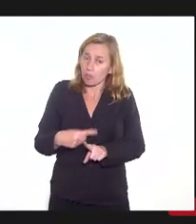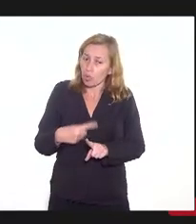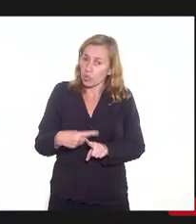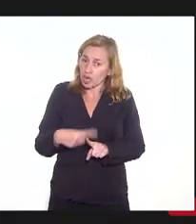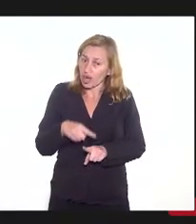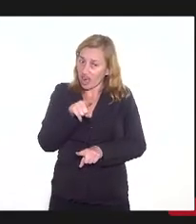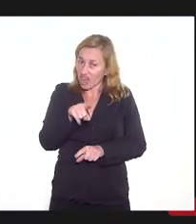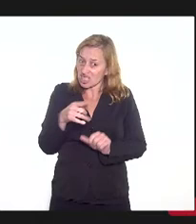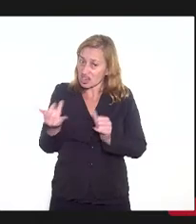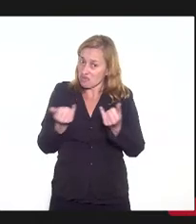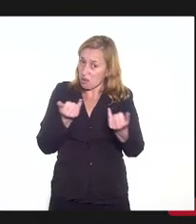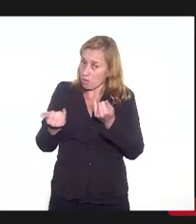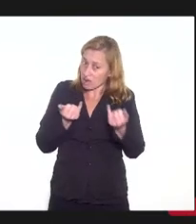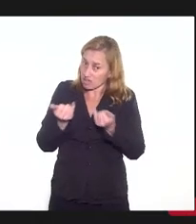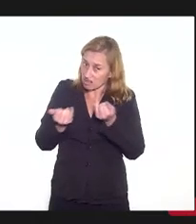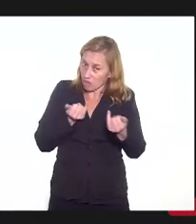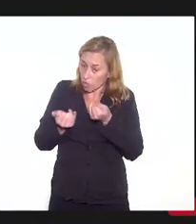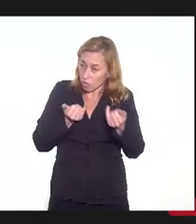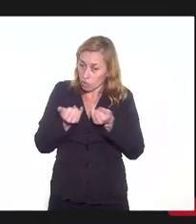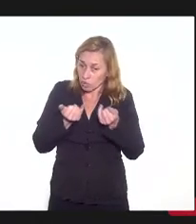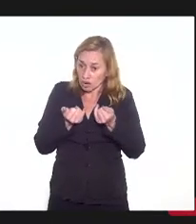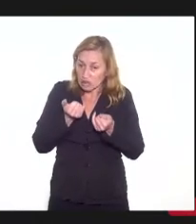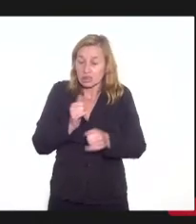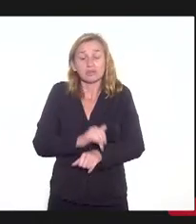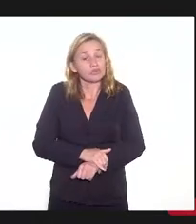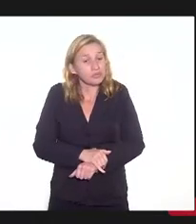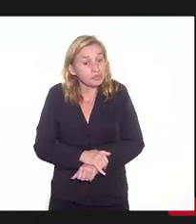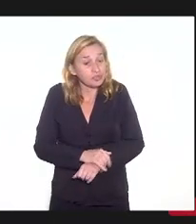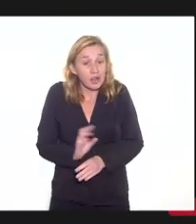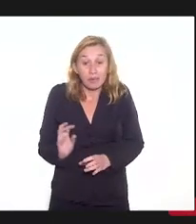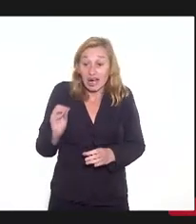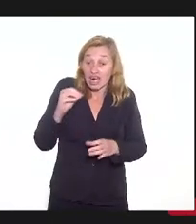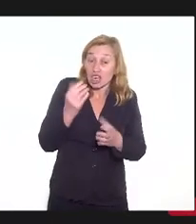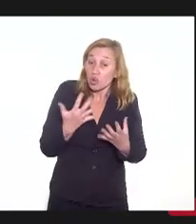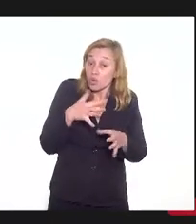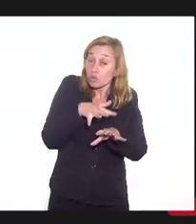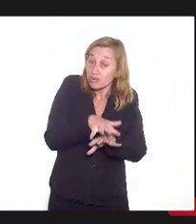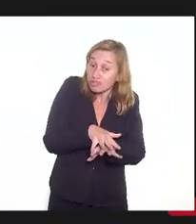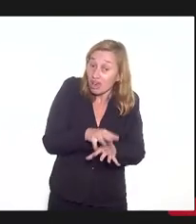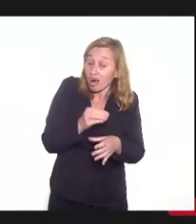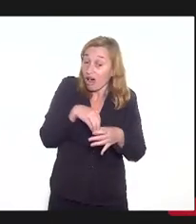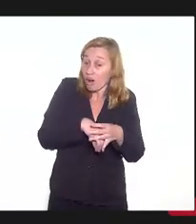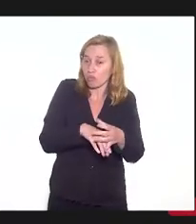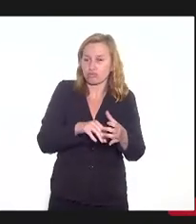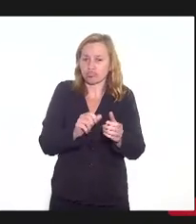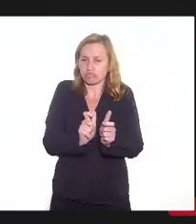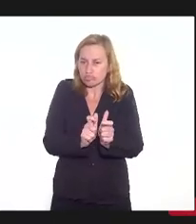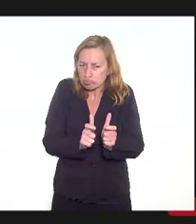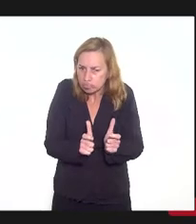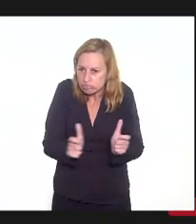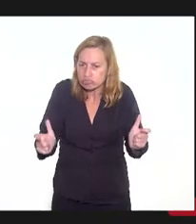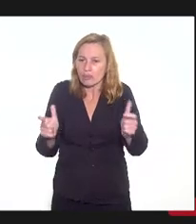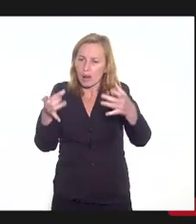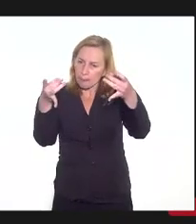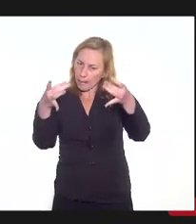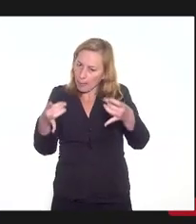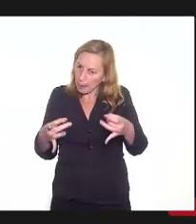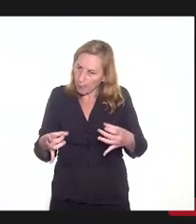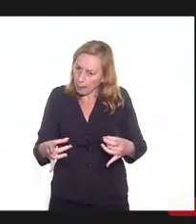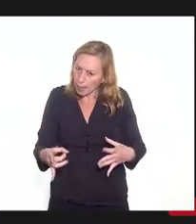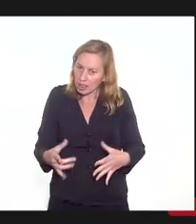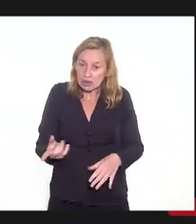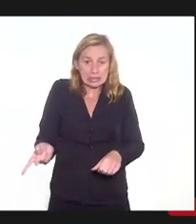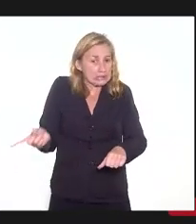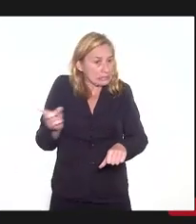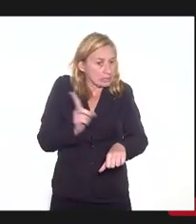essa informação de que para a inclusão, para um detalhamento maior, pode ser que não